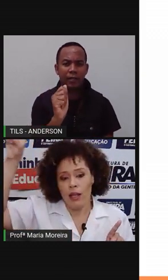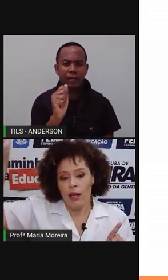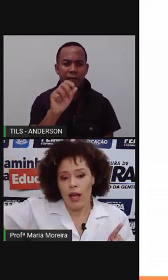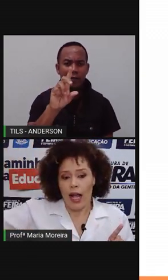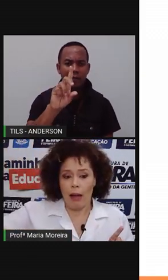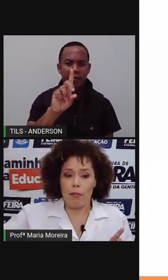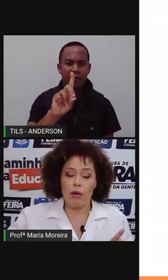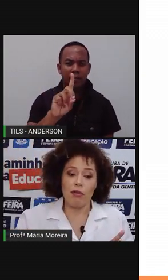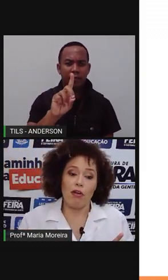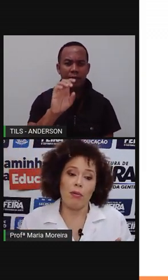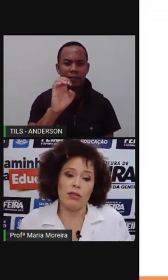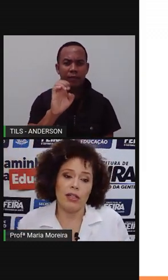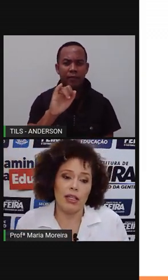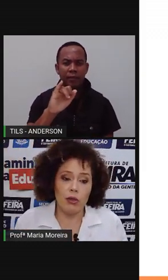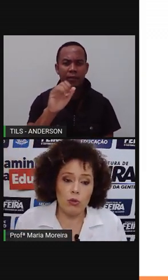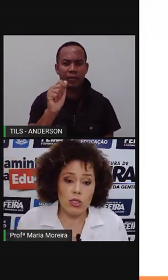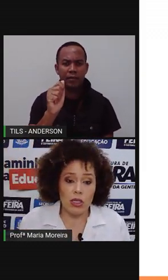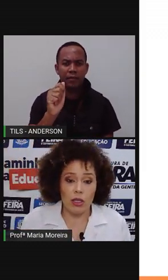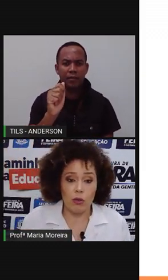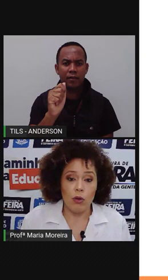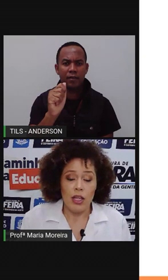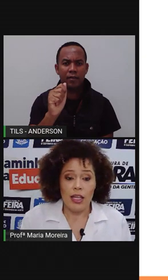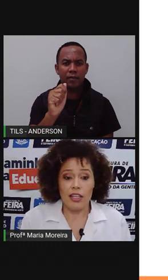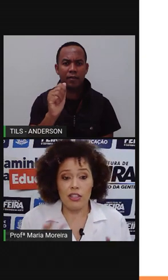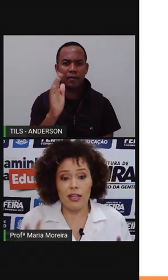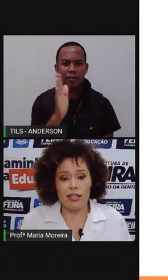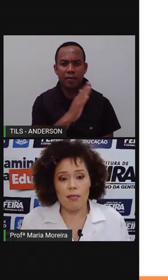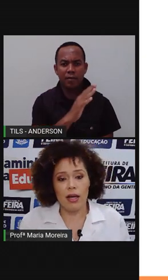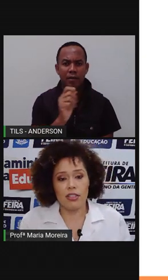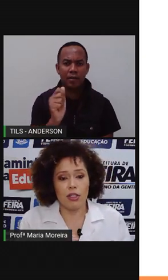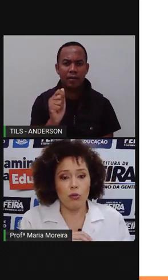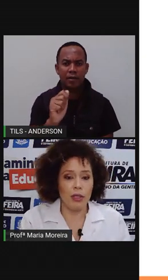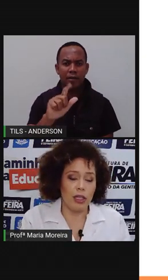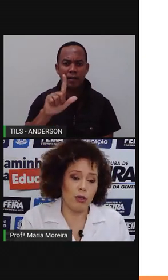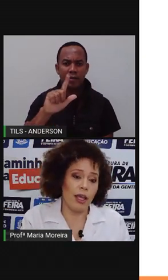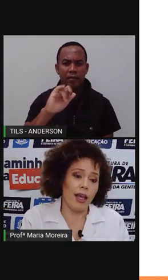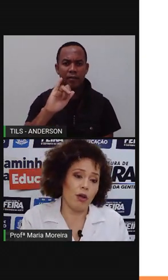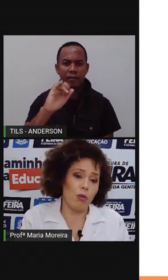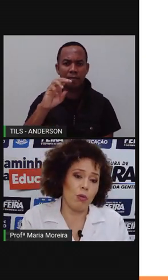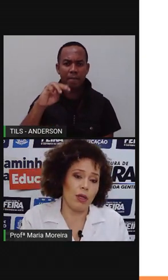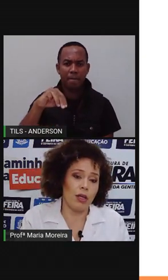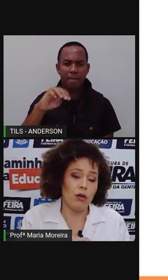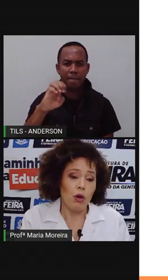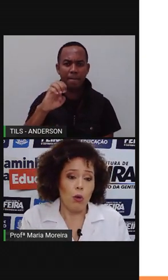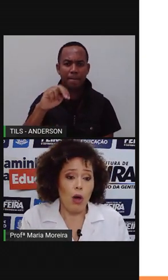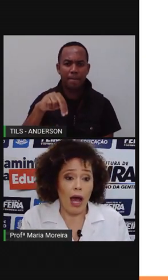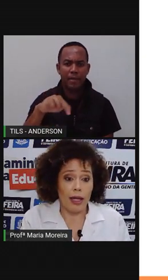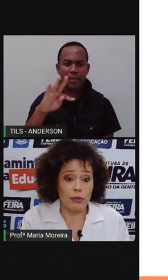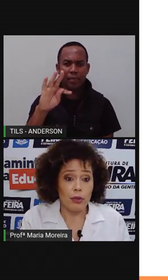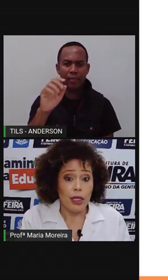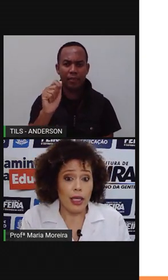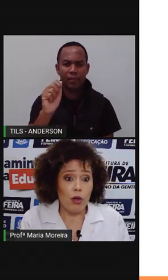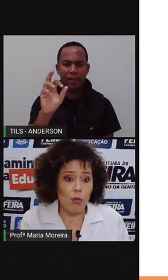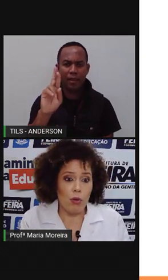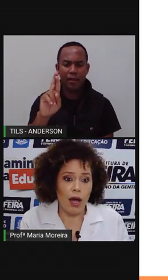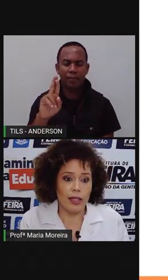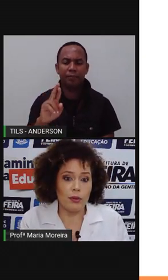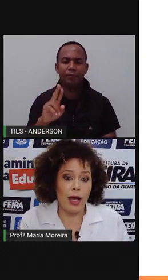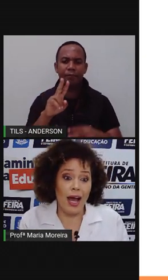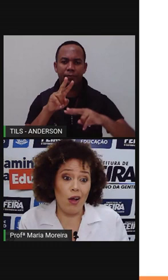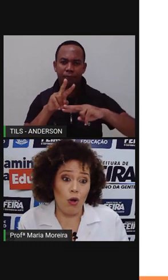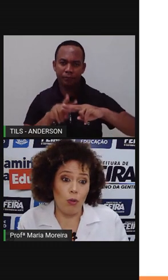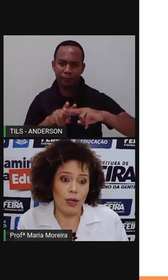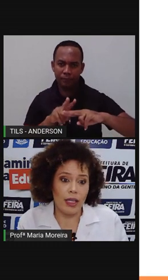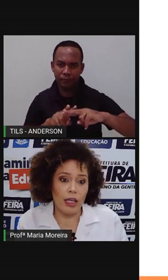ó, acaba meio que formando aí um ciclo. E a gente tem essa imagem, né? Do milho. Quem é que come o milho? O rato. Quem come o